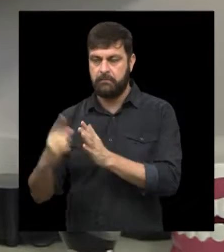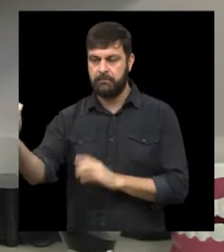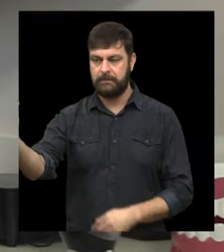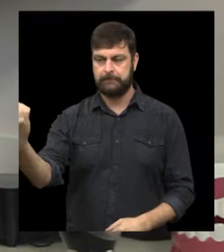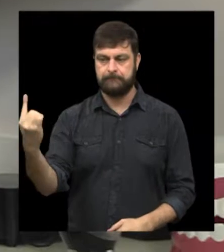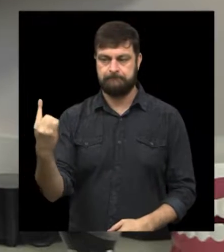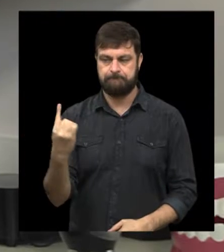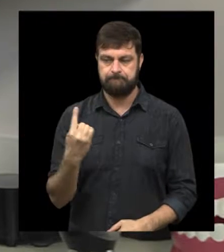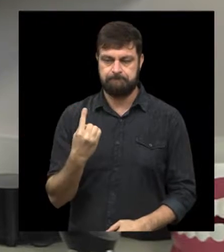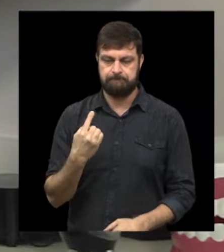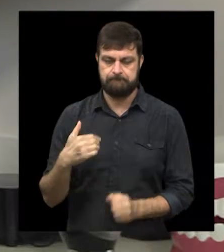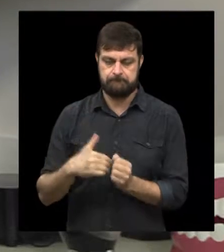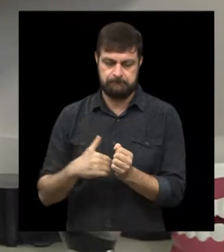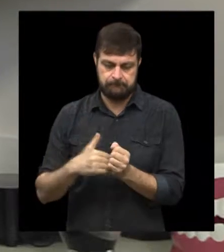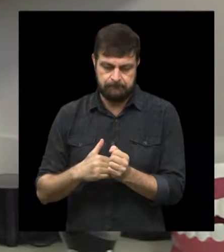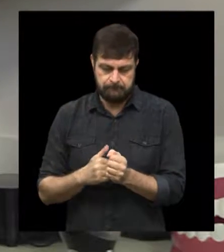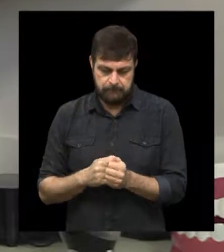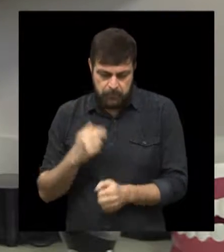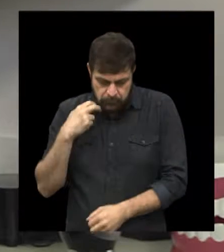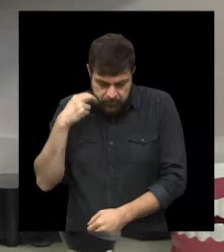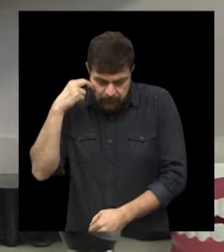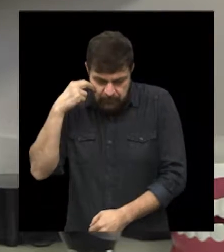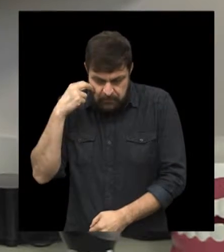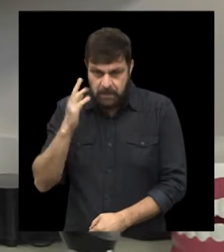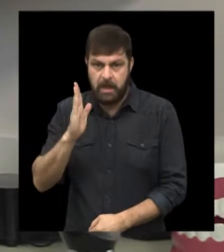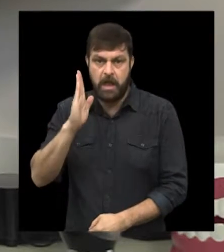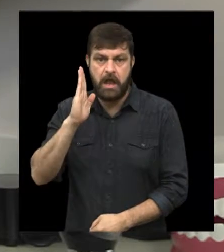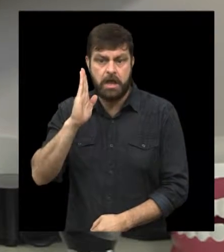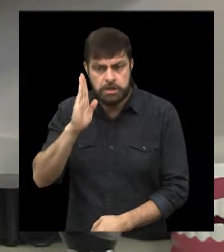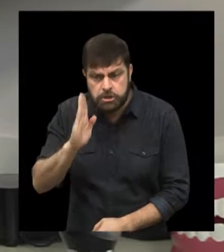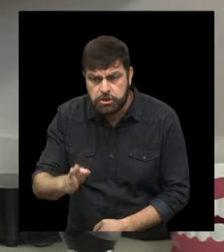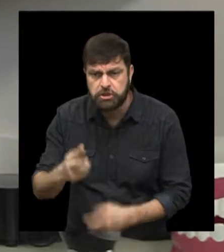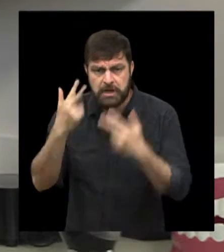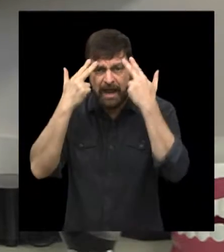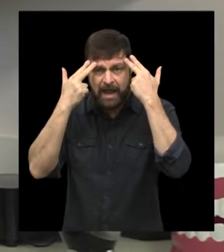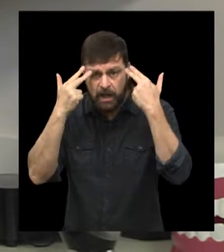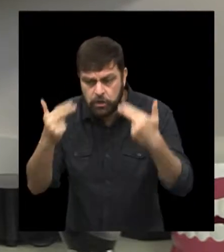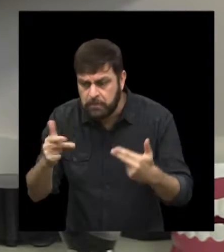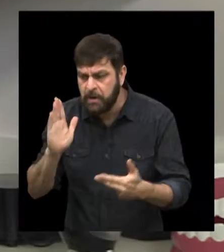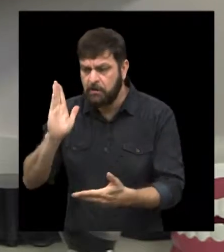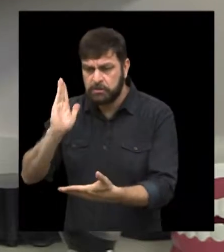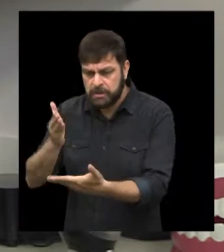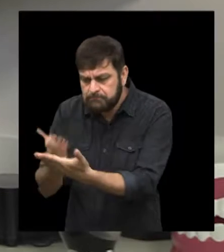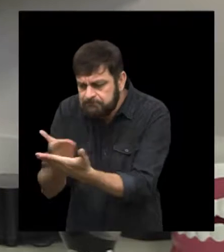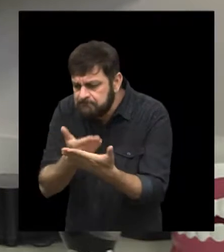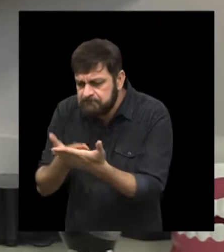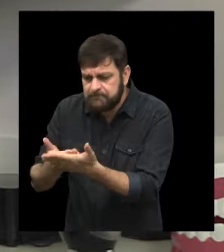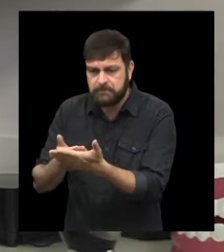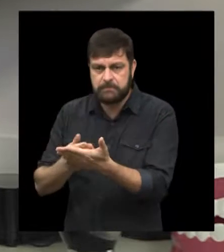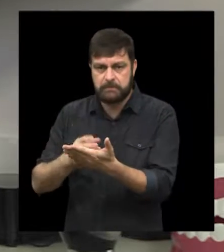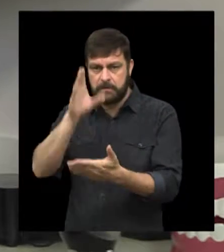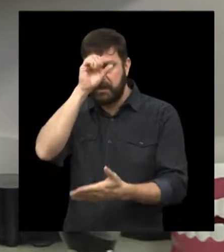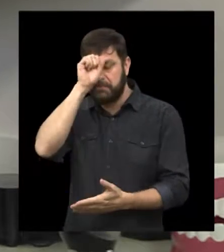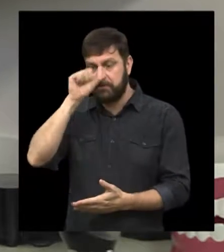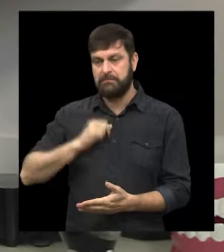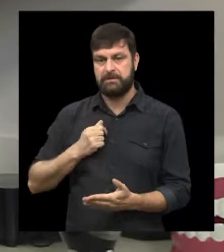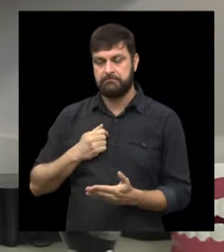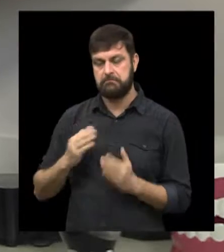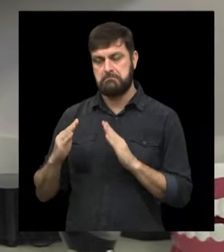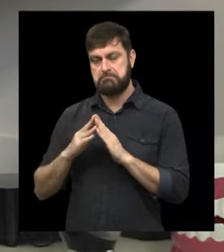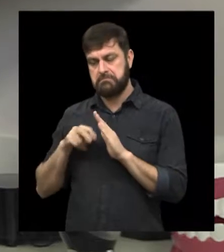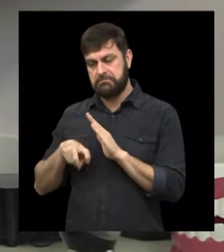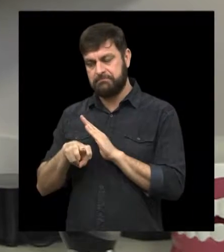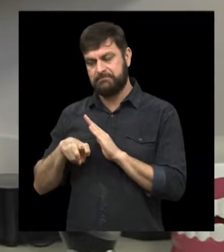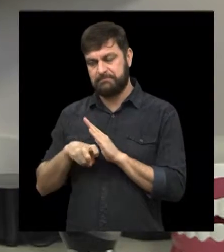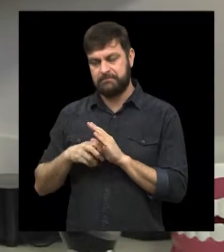depois, a pessoa vem aqui para tratar, normalmente com o hábito já bem controlado, porque ela leu tudo a respeito, mas para de sair de casa,